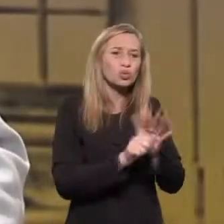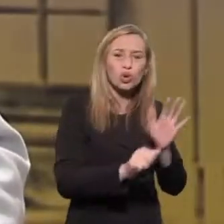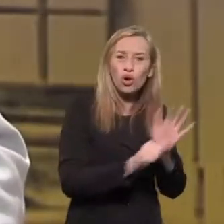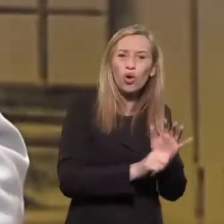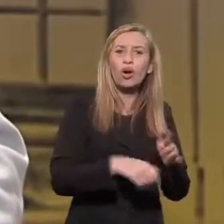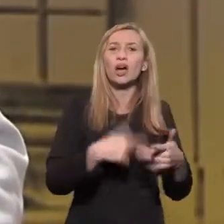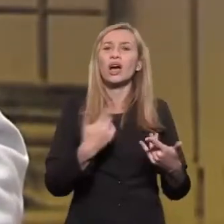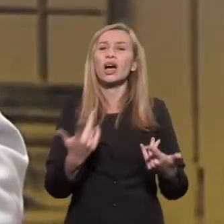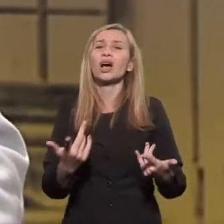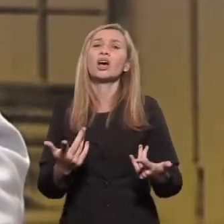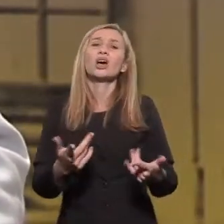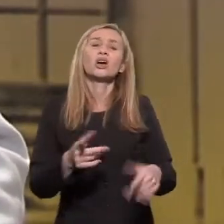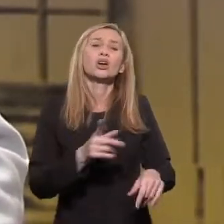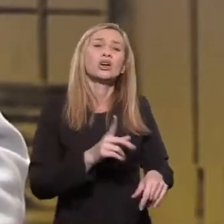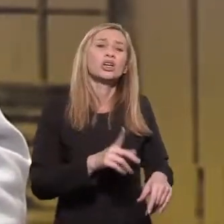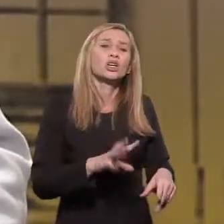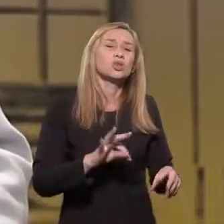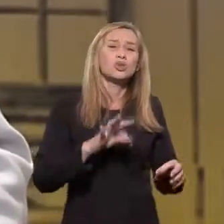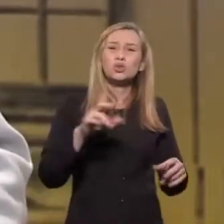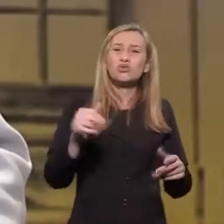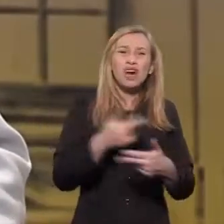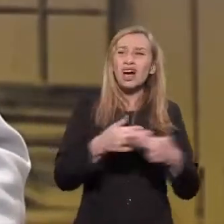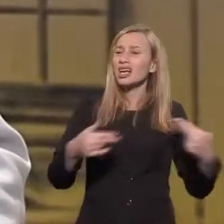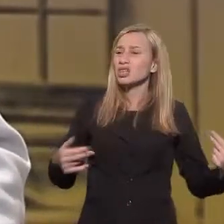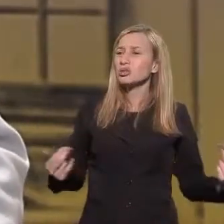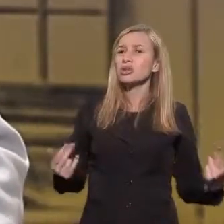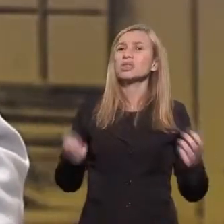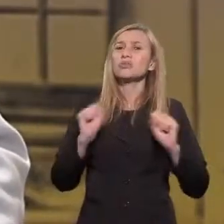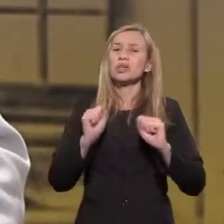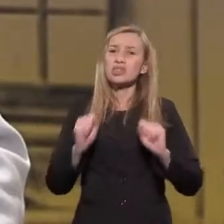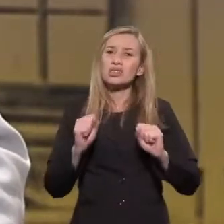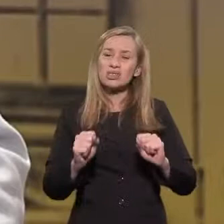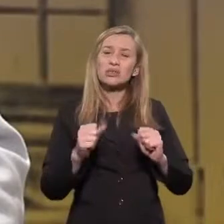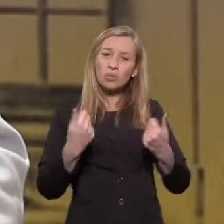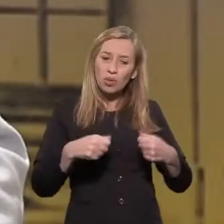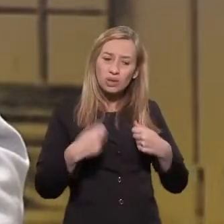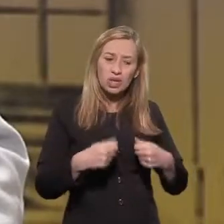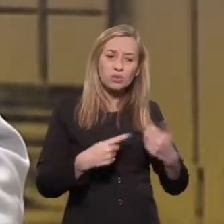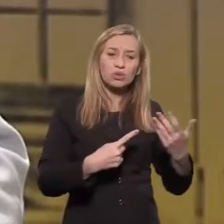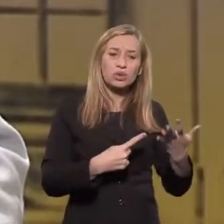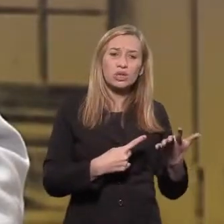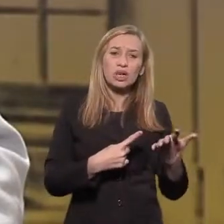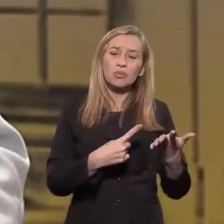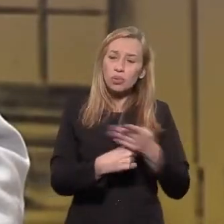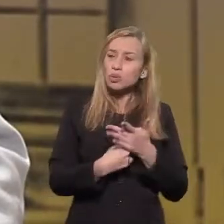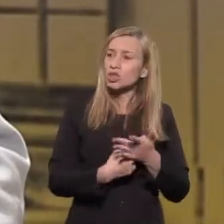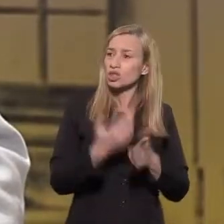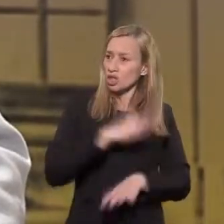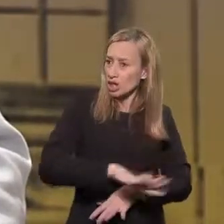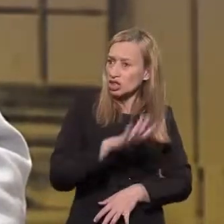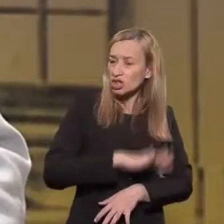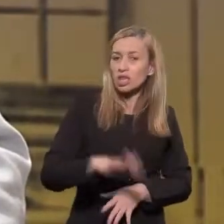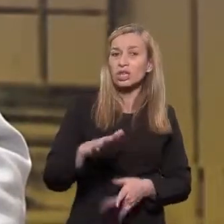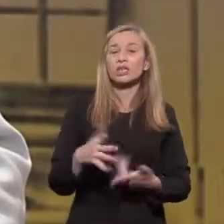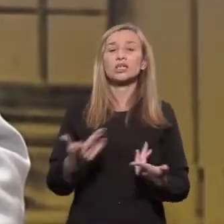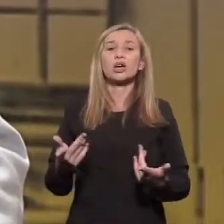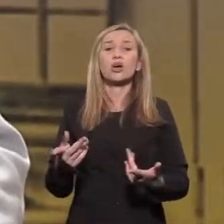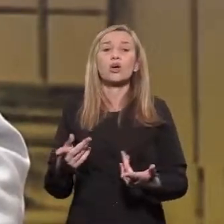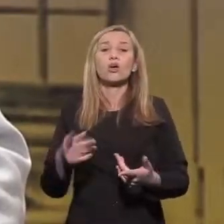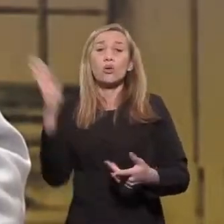da gestação precoce durante a gravidez, durante a adolescência. Acho que tem muita coisa para fazer na área de prevenção. O Brasil peca.